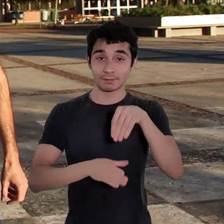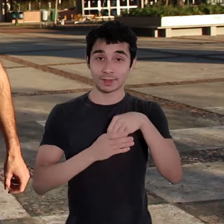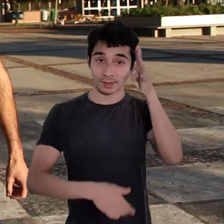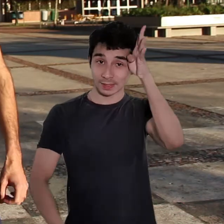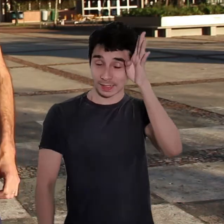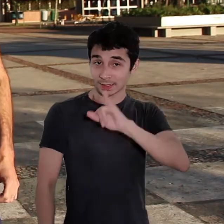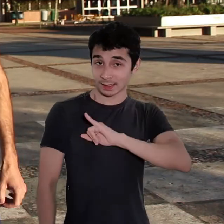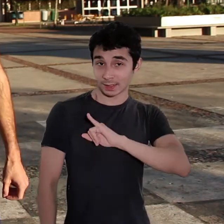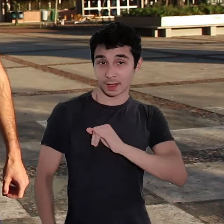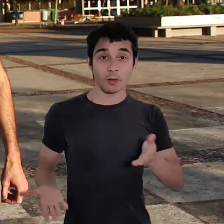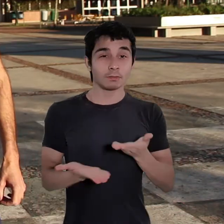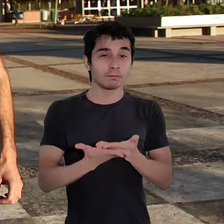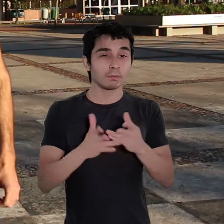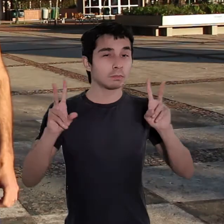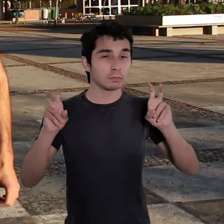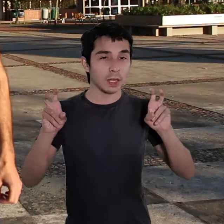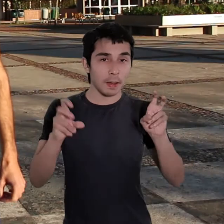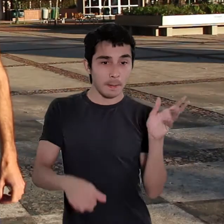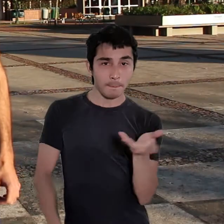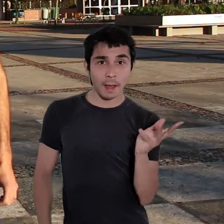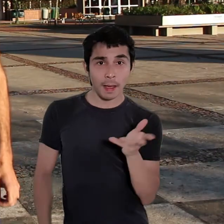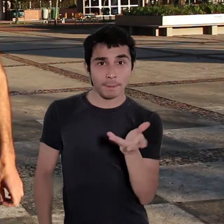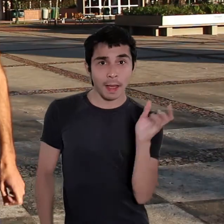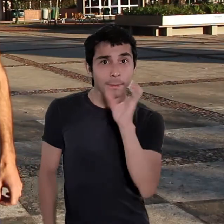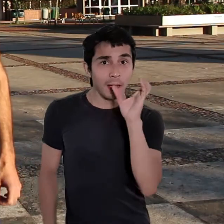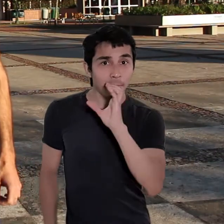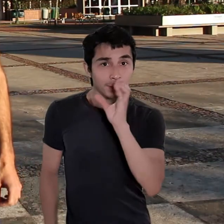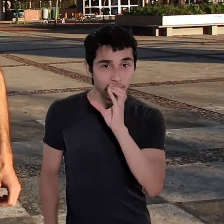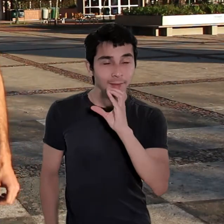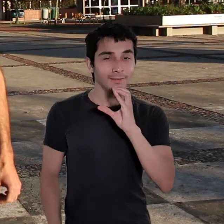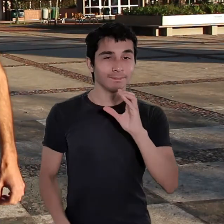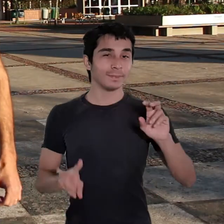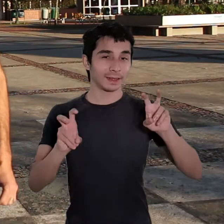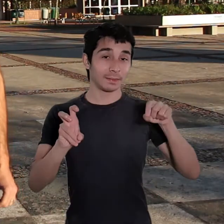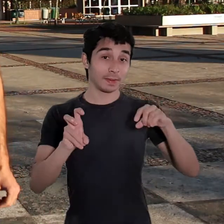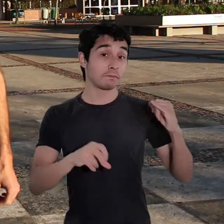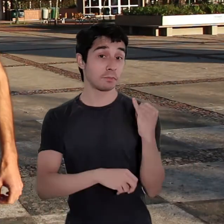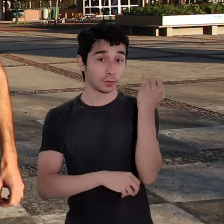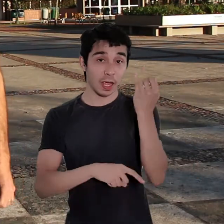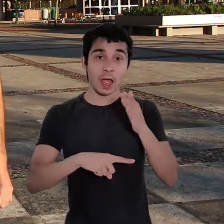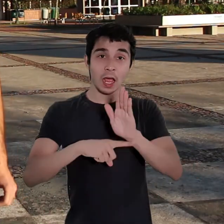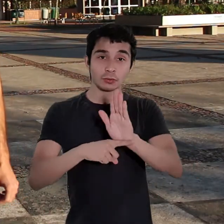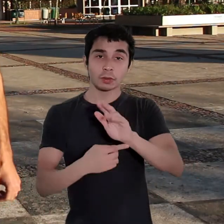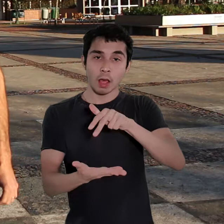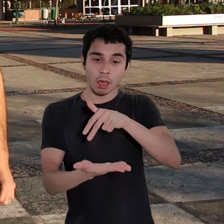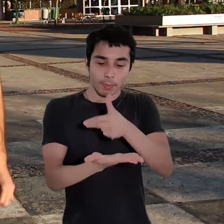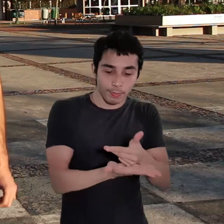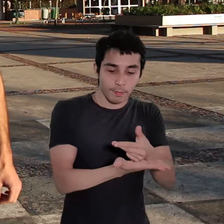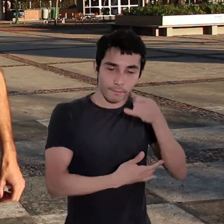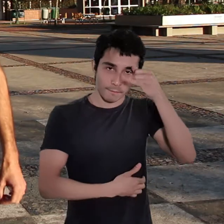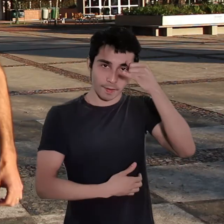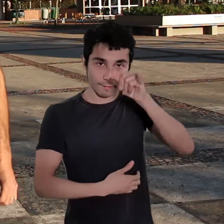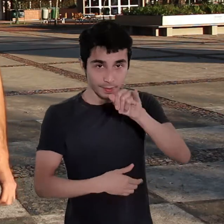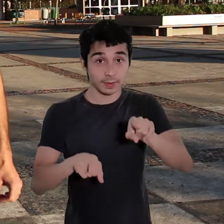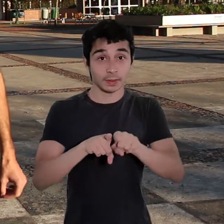de agilidade e velocidade. Então, agilidade é um tema muito importante, principalmente para evitar quedas, para se